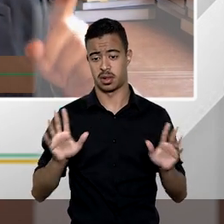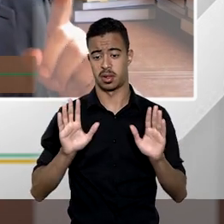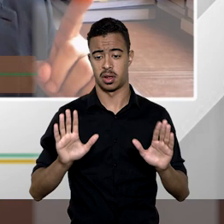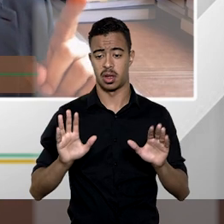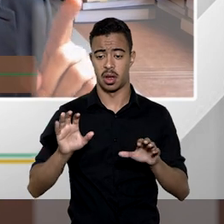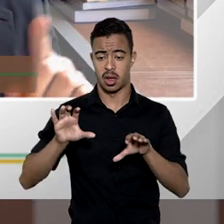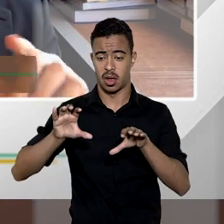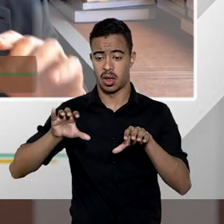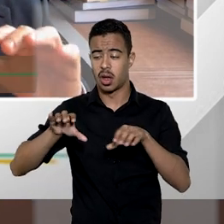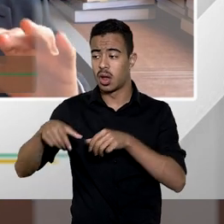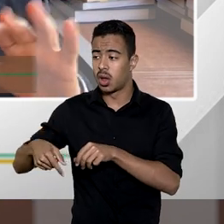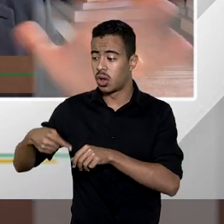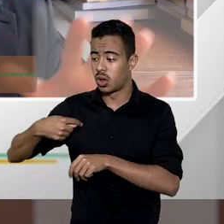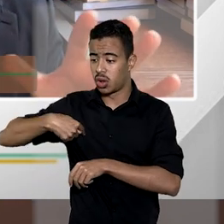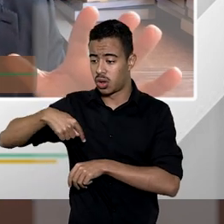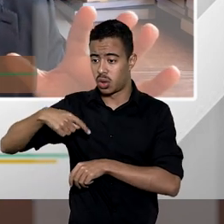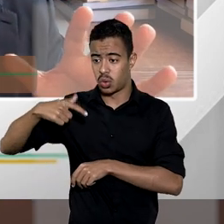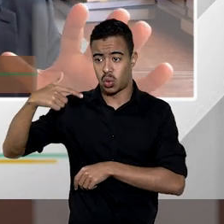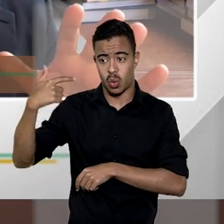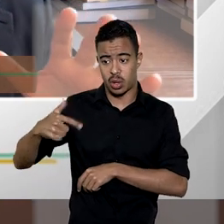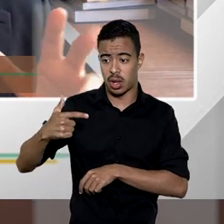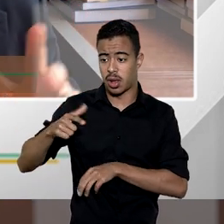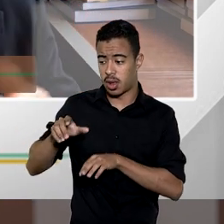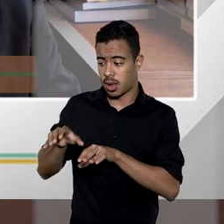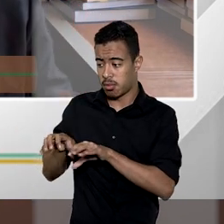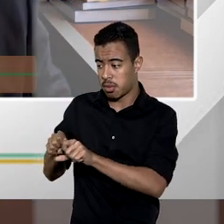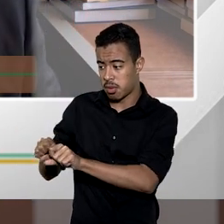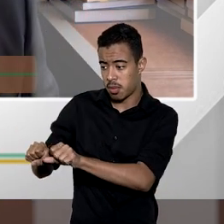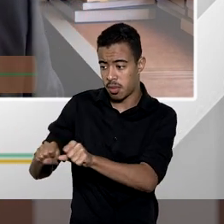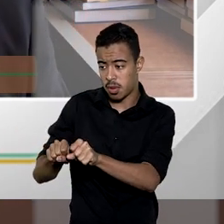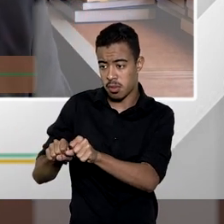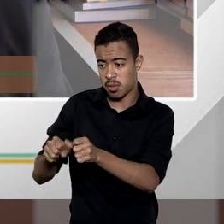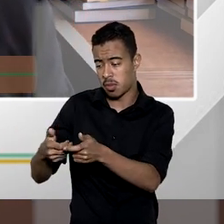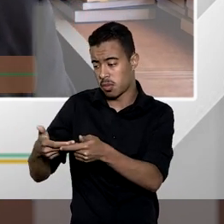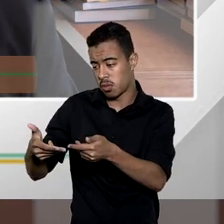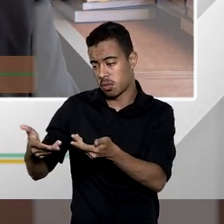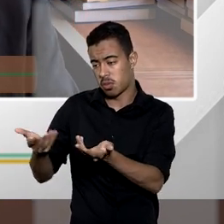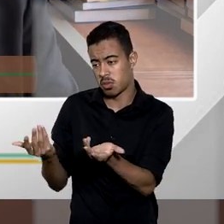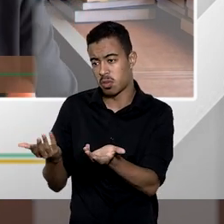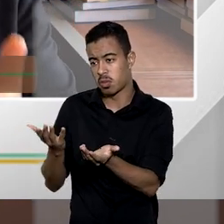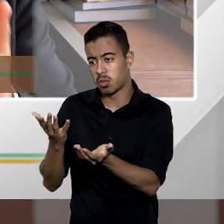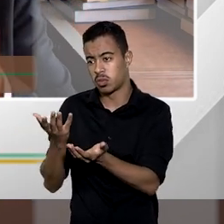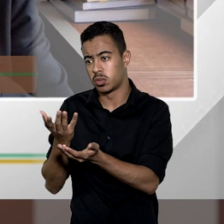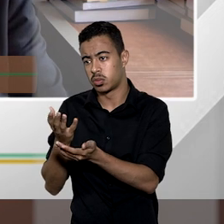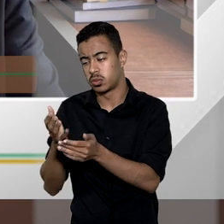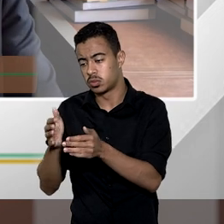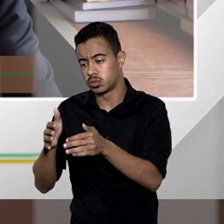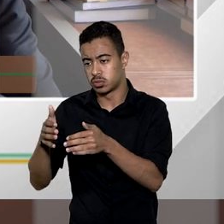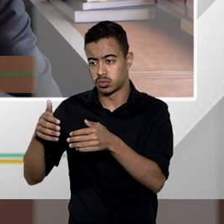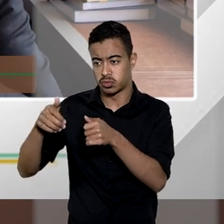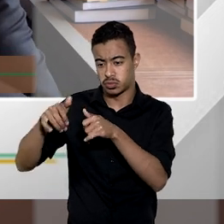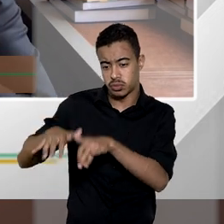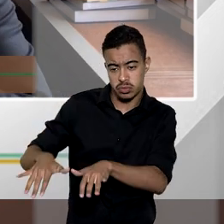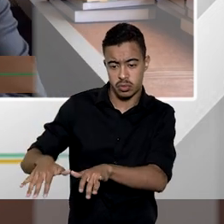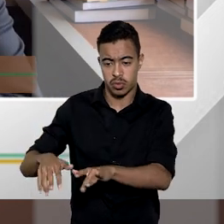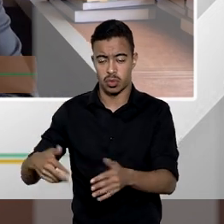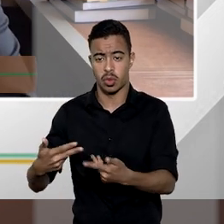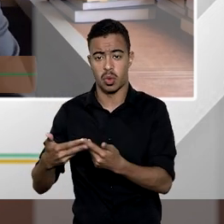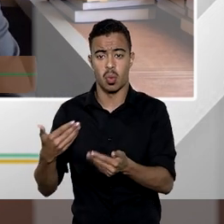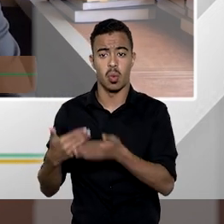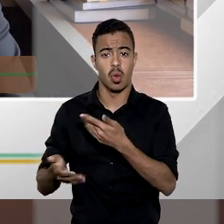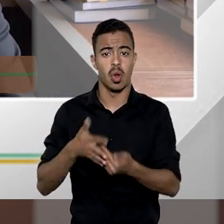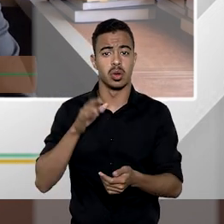aquela que não está em exploração não merece qualquer indenização portanto apenas